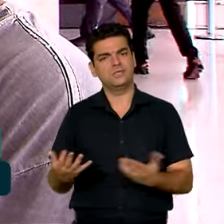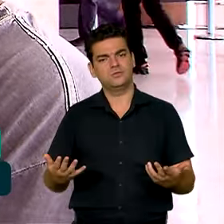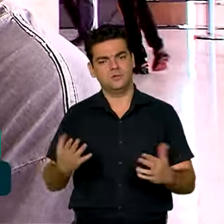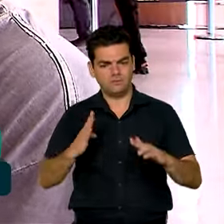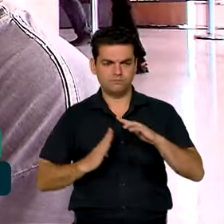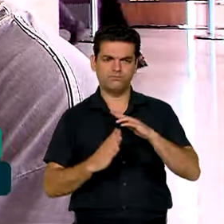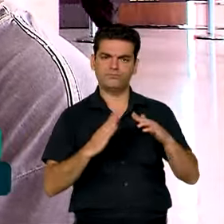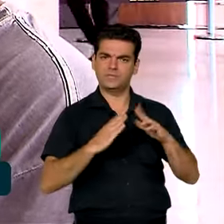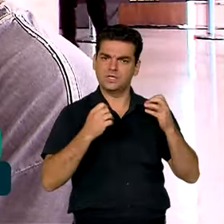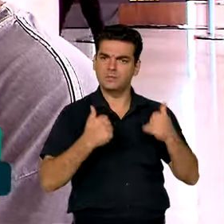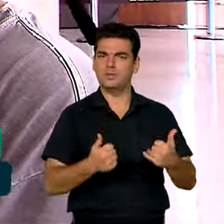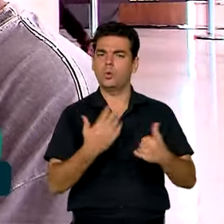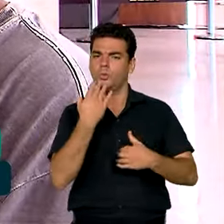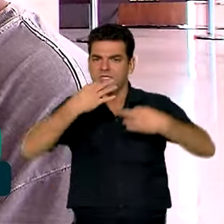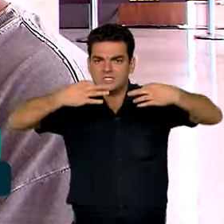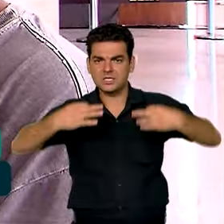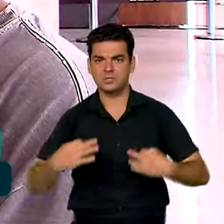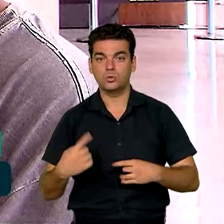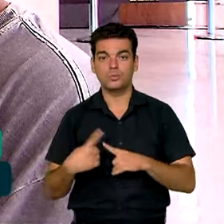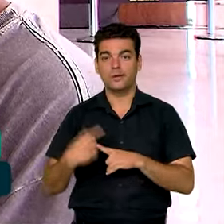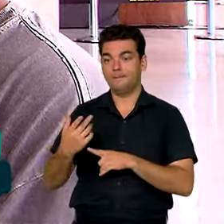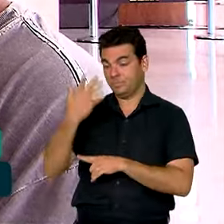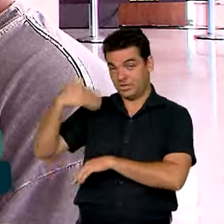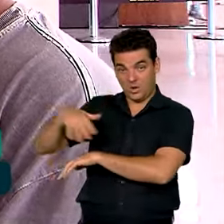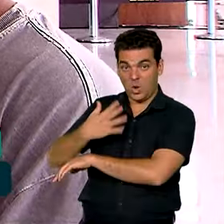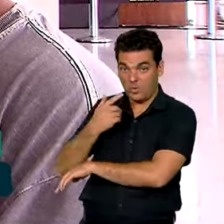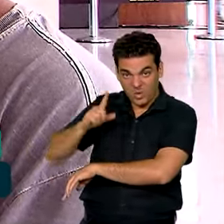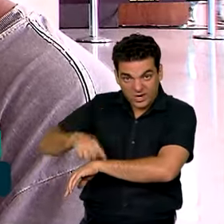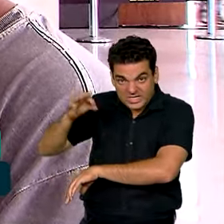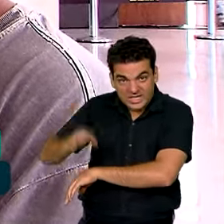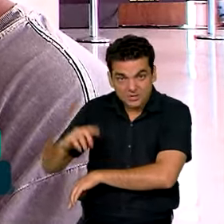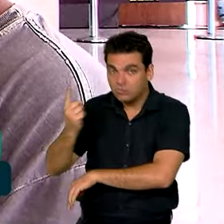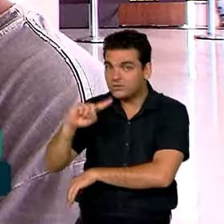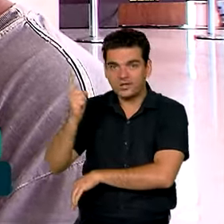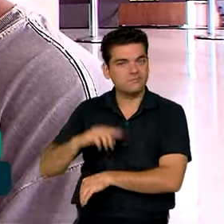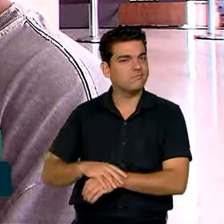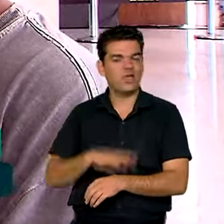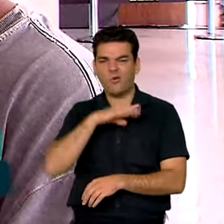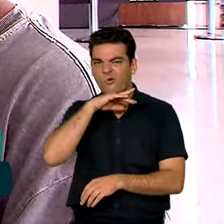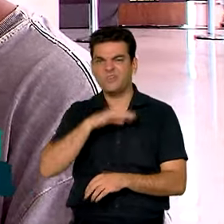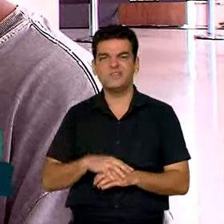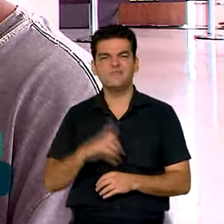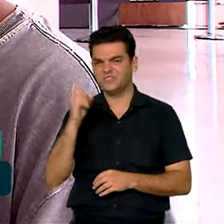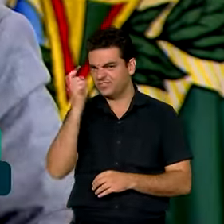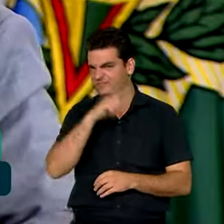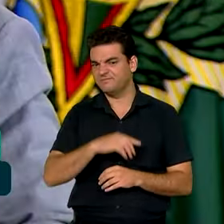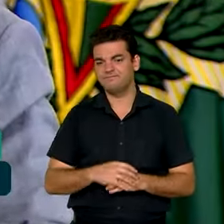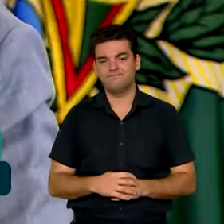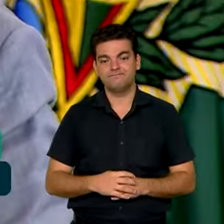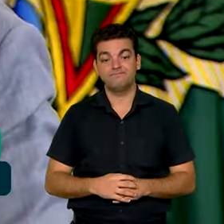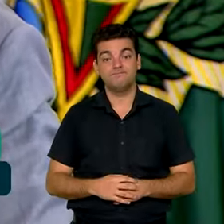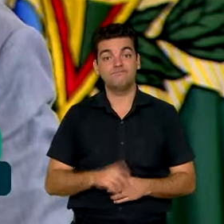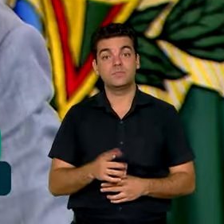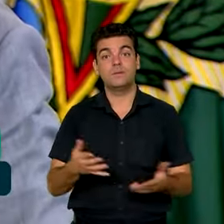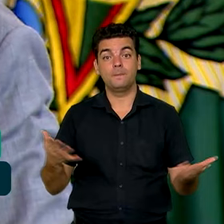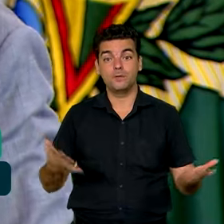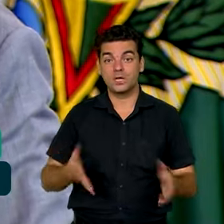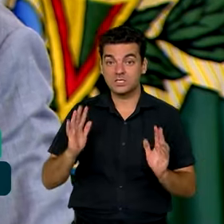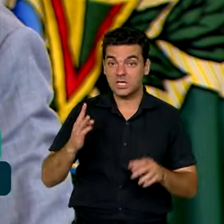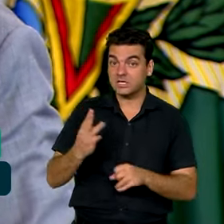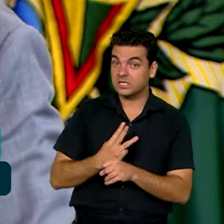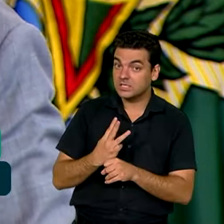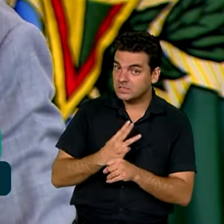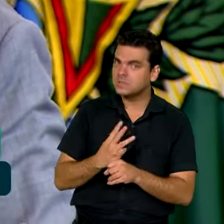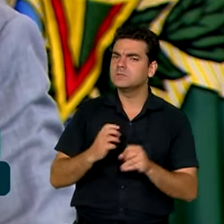Ter sua dignidade, seu alimento, porque a pessoa na rua não come na hora que quer, não come do jeito que quer, né? É difícil, muito difícil. Vamos nesses três anos